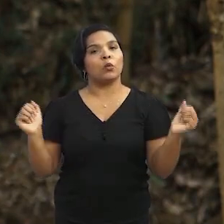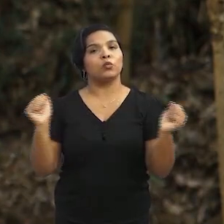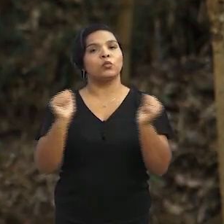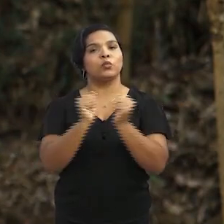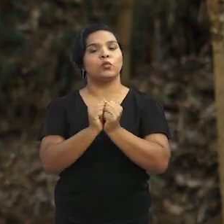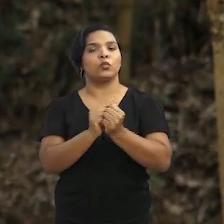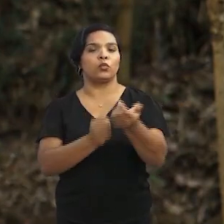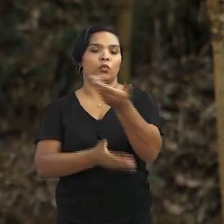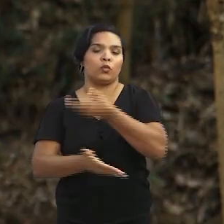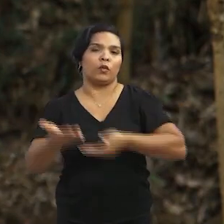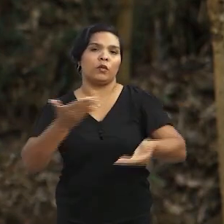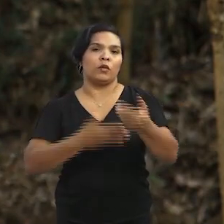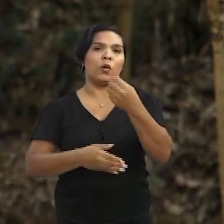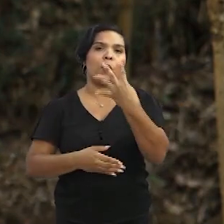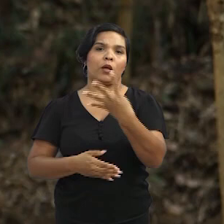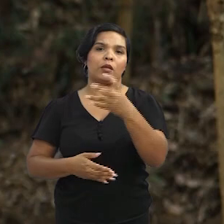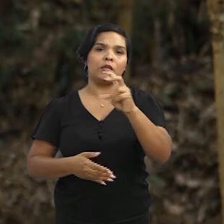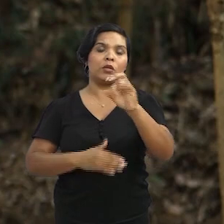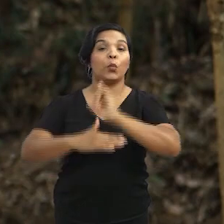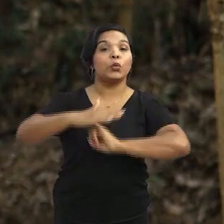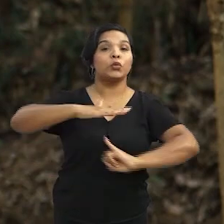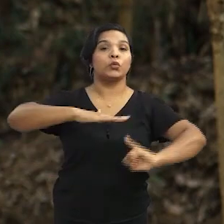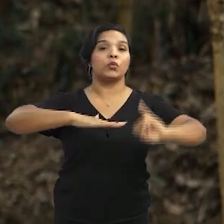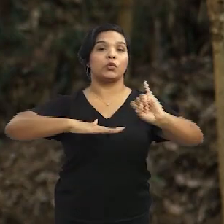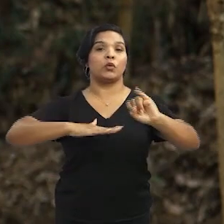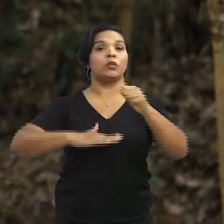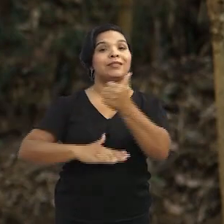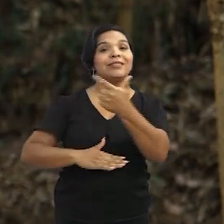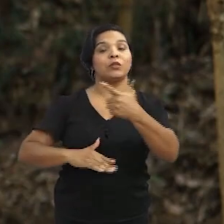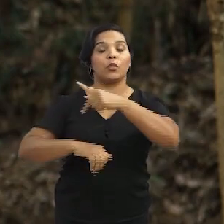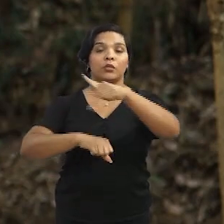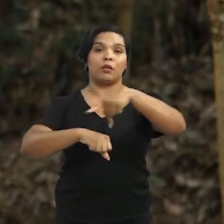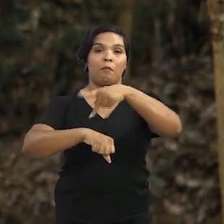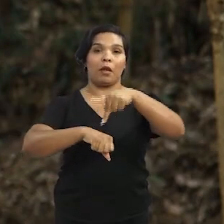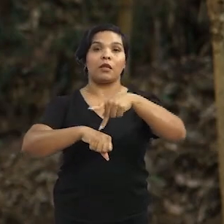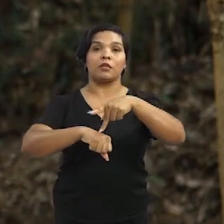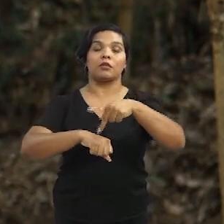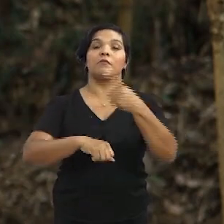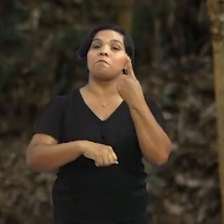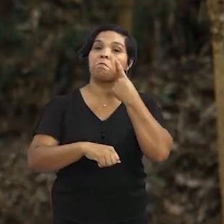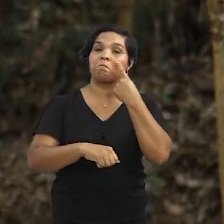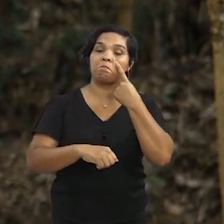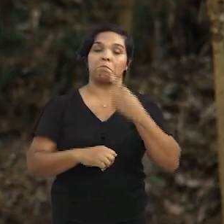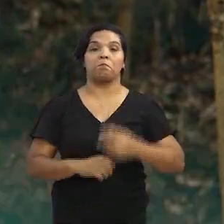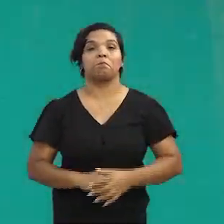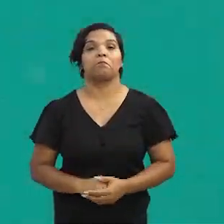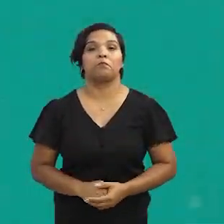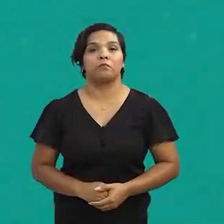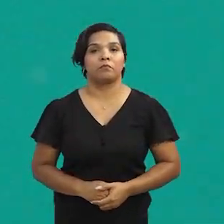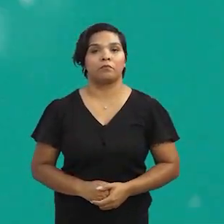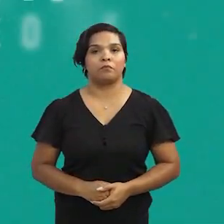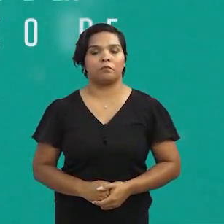consórcio internacional, com envolvimento de 45 instituições de 12 países. Vamos conferir.